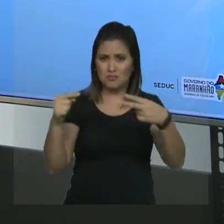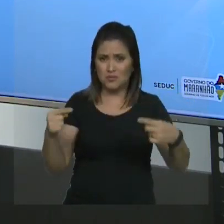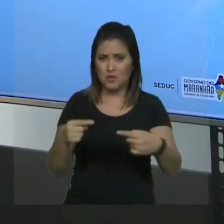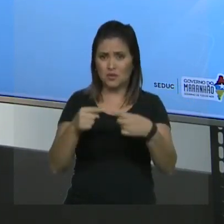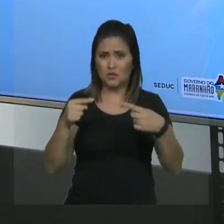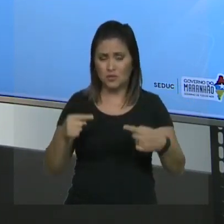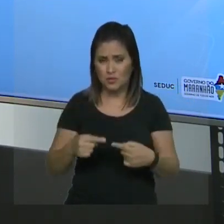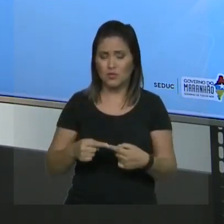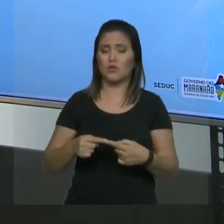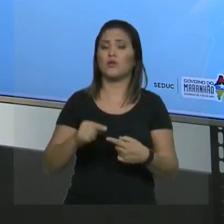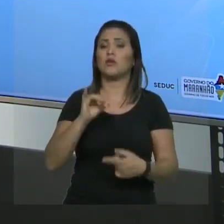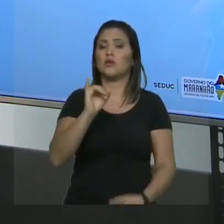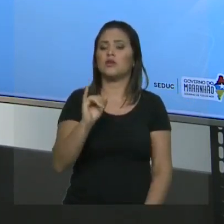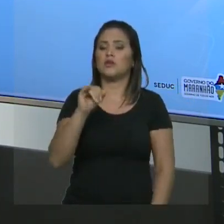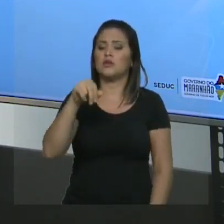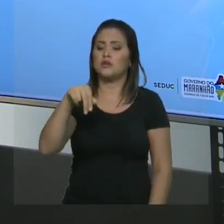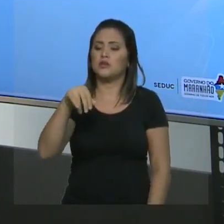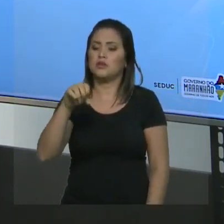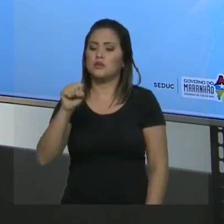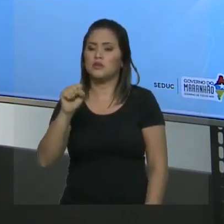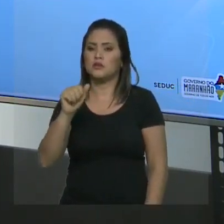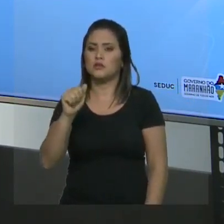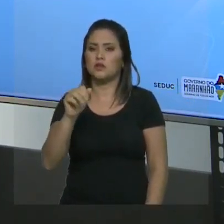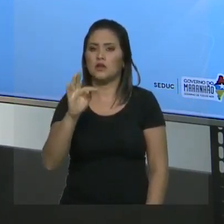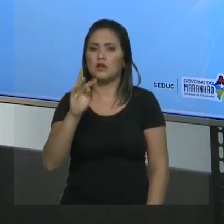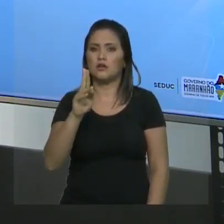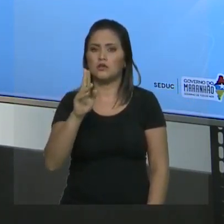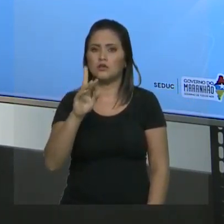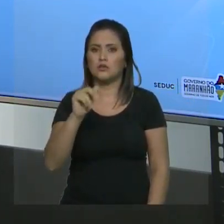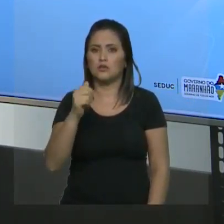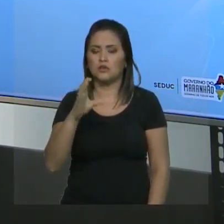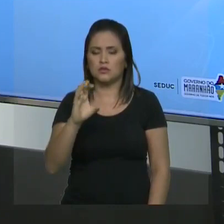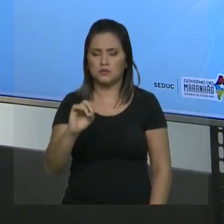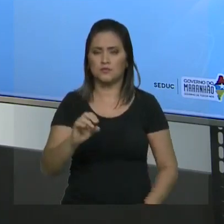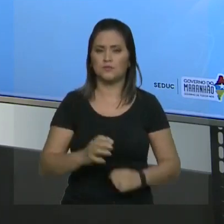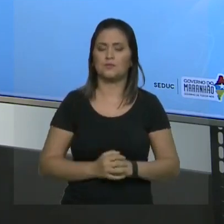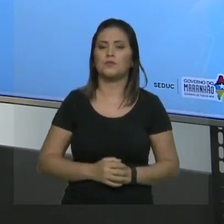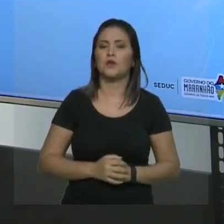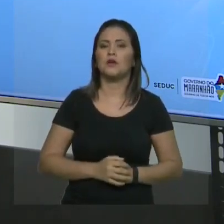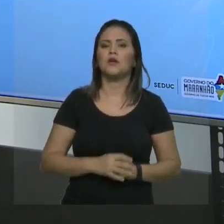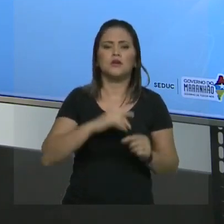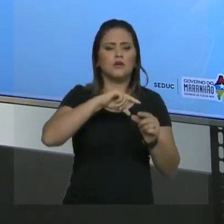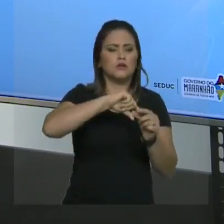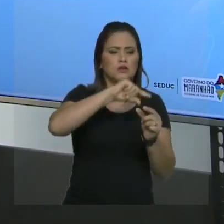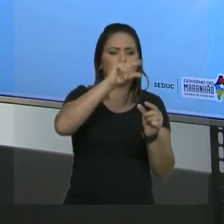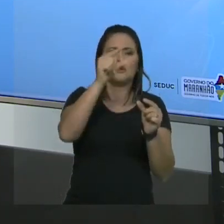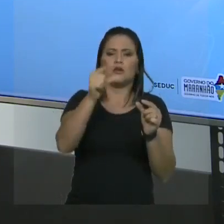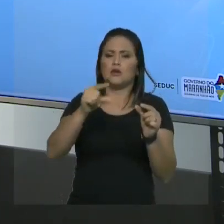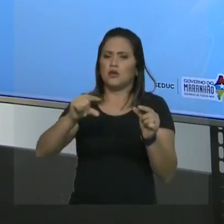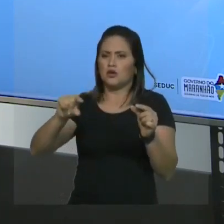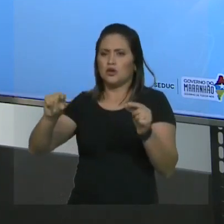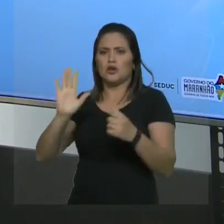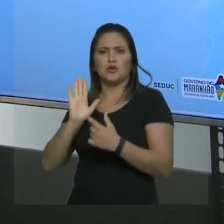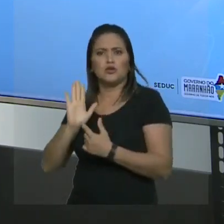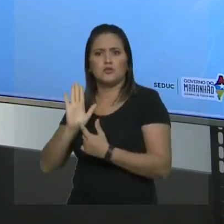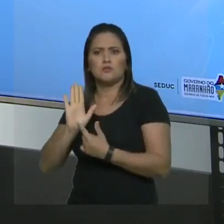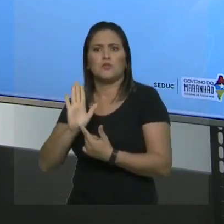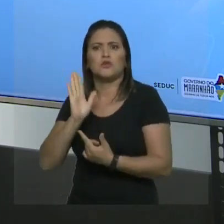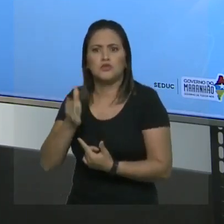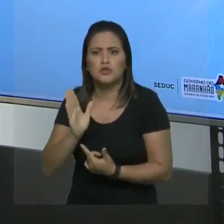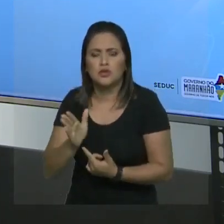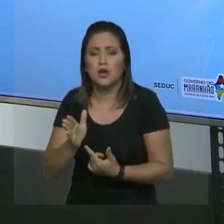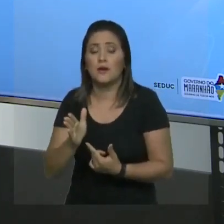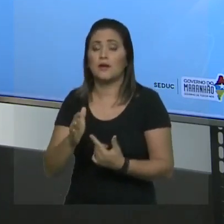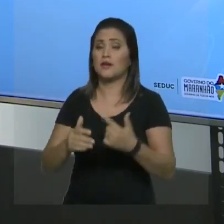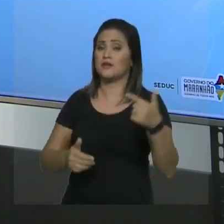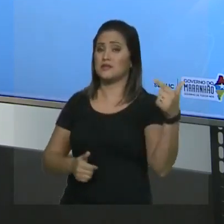já achei três radicais. Um é til e dois metil. Tudo bem? Segunda regra. Achei a